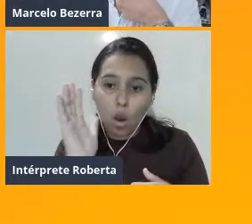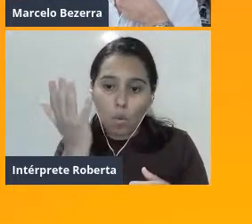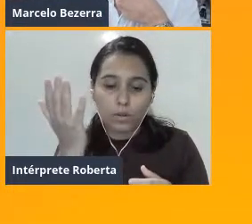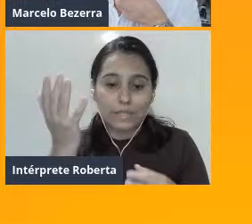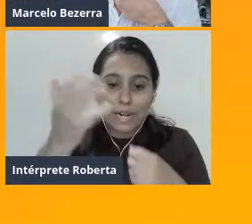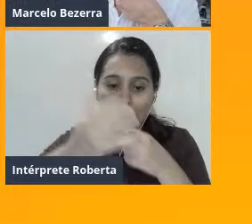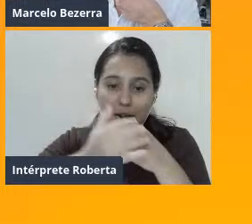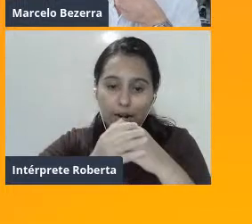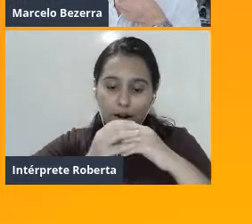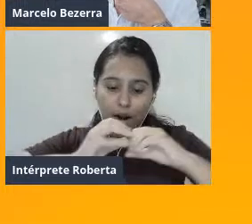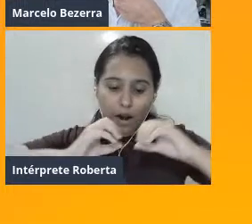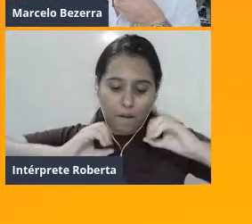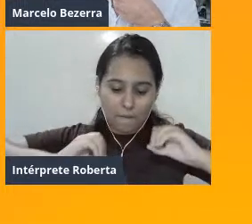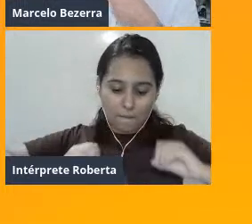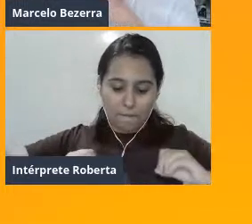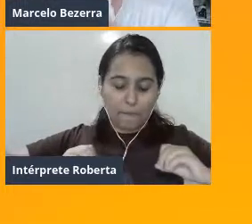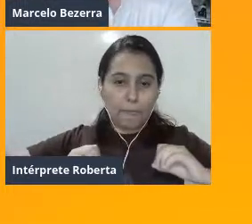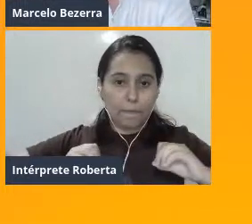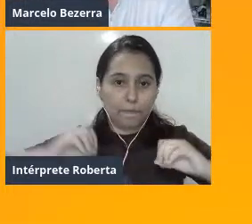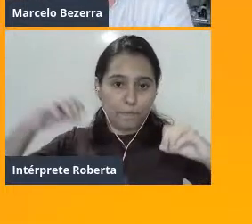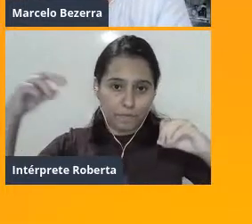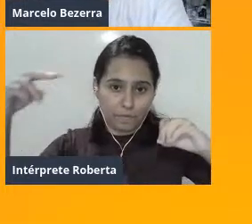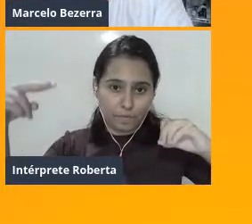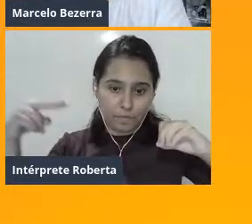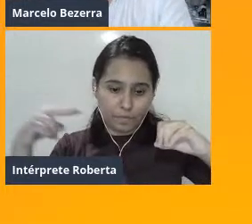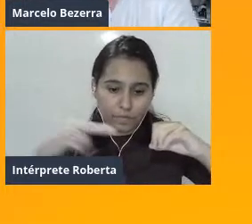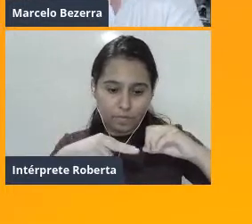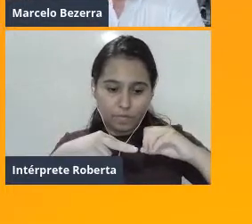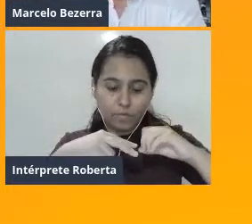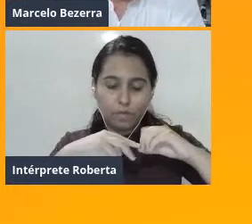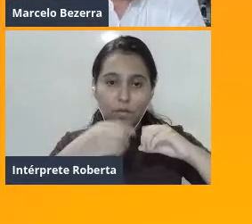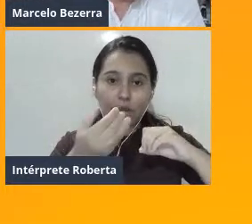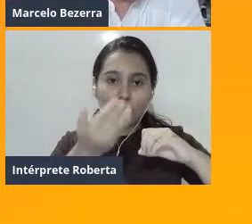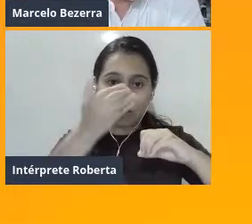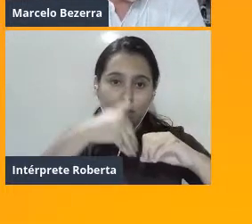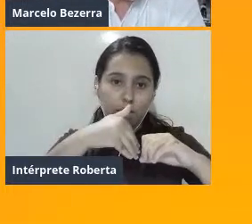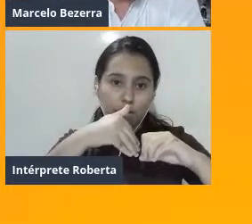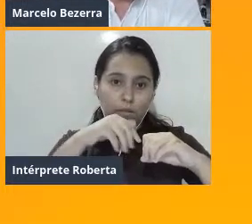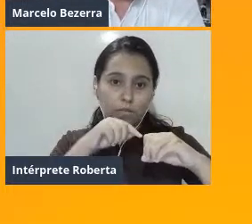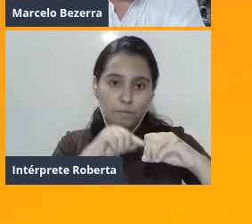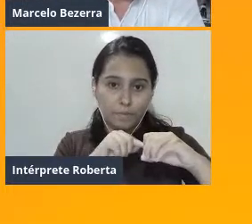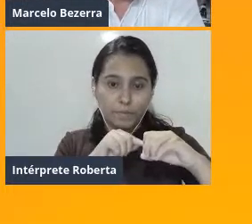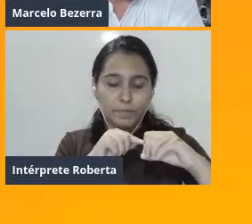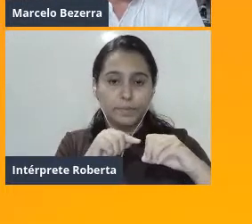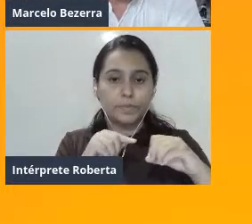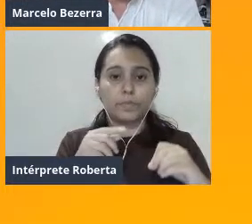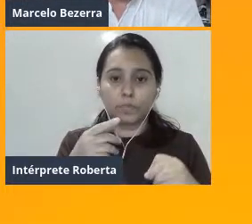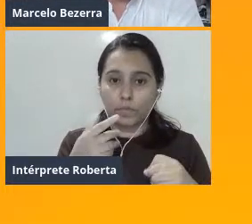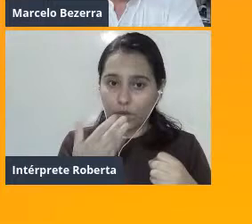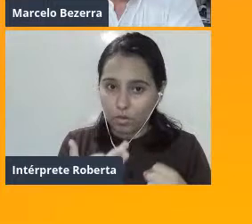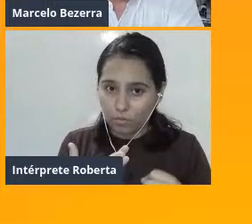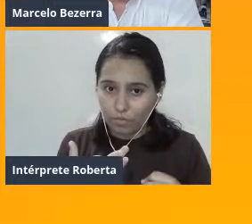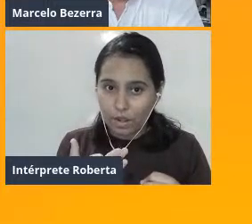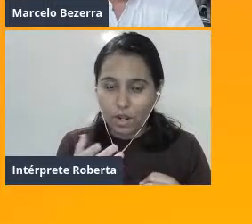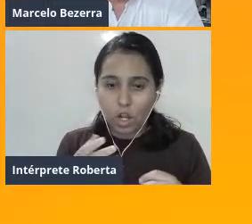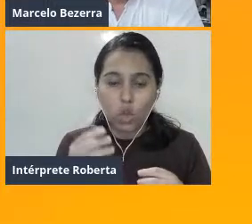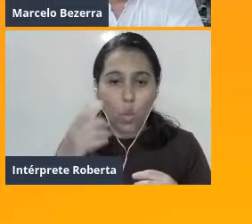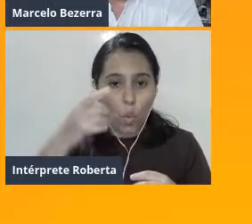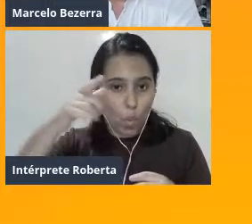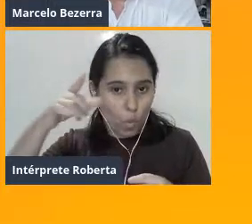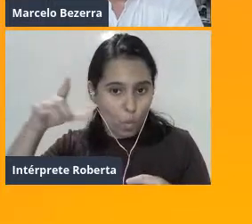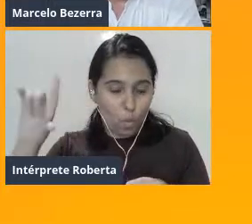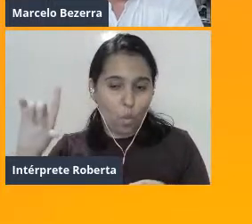nessa região mais periférica aqui do ovário, tá? Falando um pouquinho dos testículos, que são o